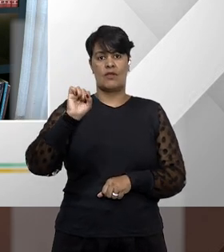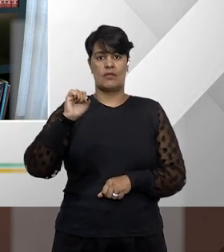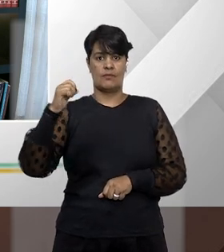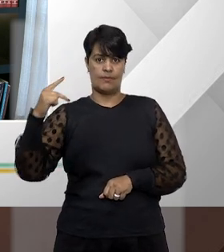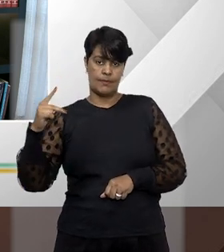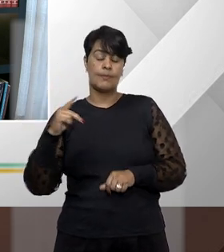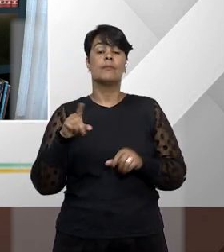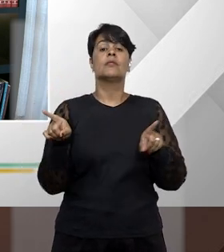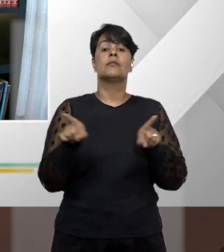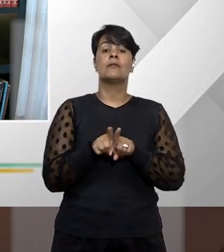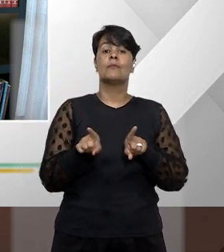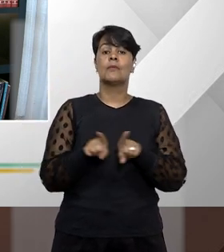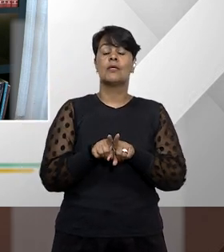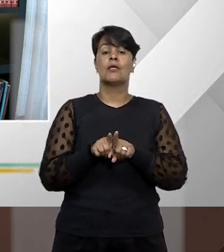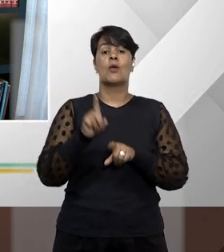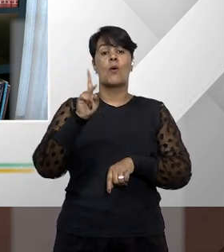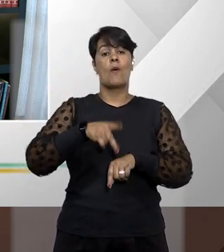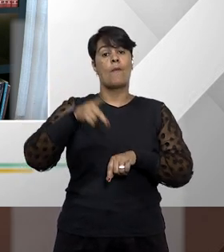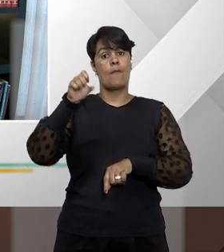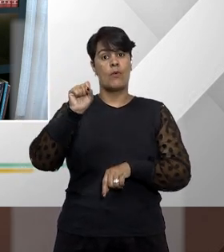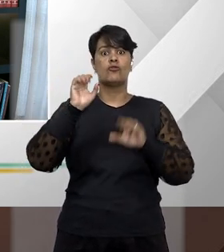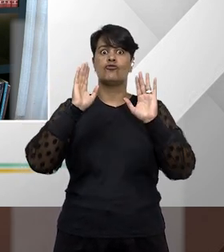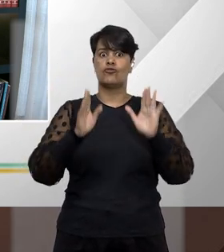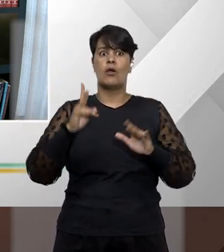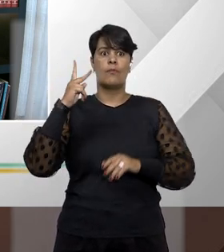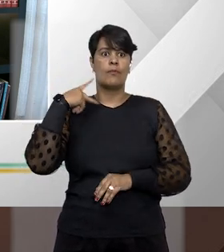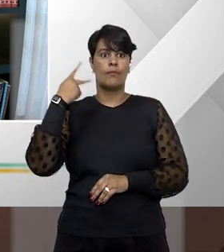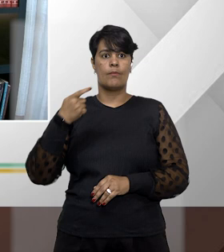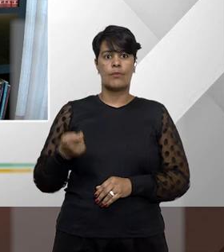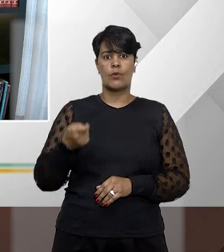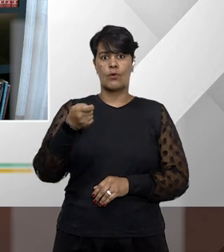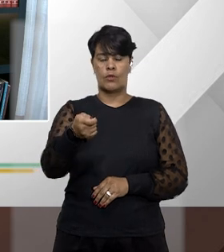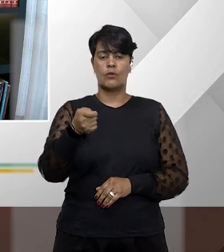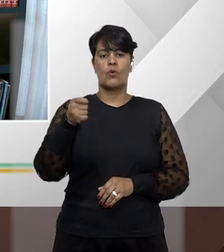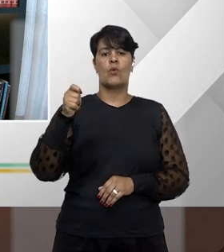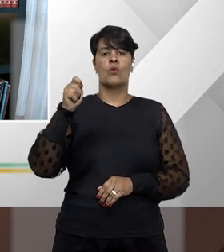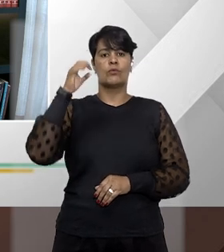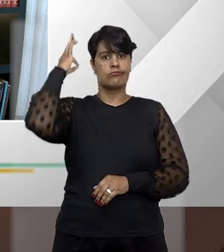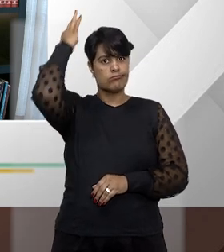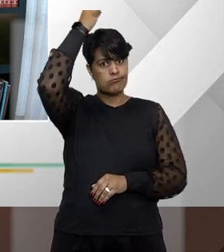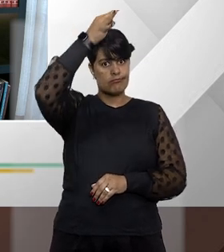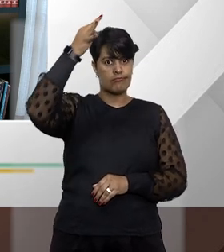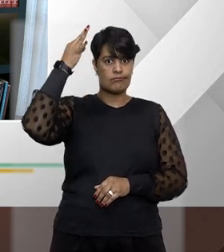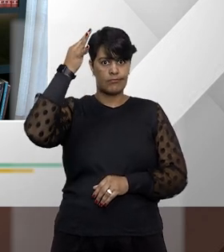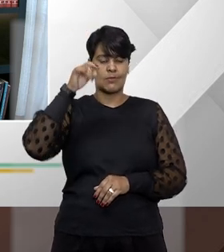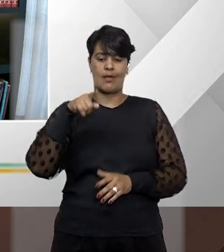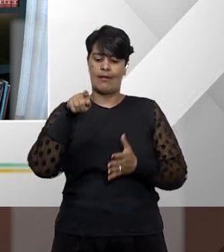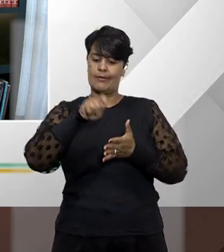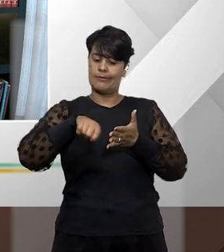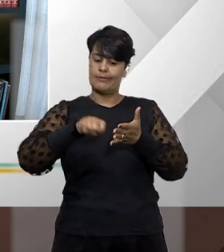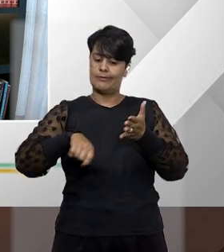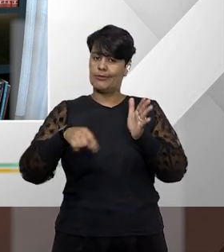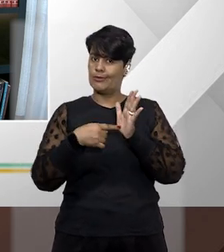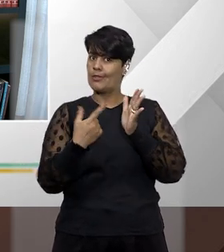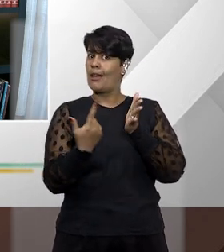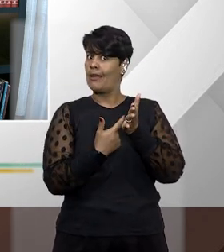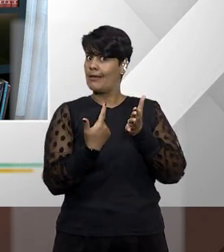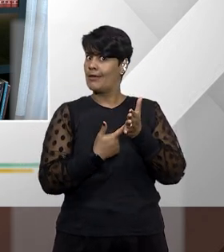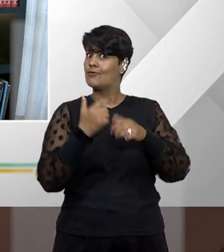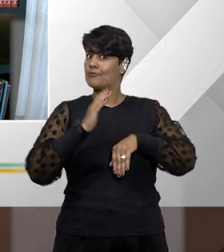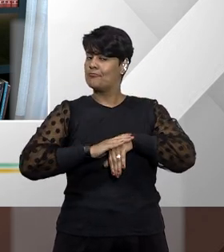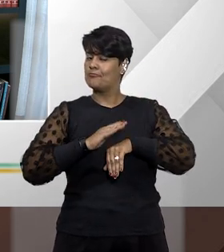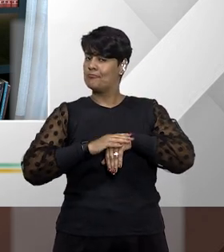professor de pós-graduação e já foi procurador do Estado do Espírito Santo. Ele é autor do livro Mandado de Segurança Individual e